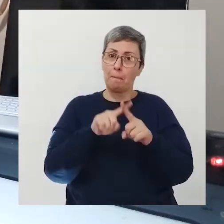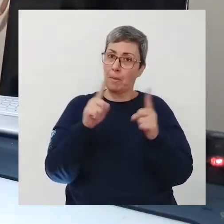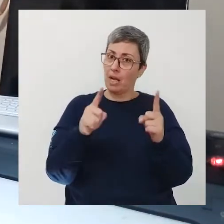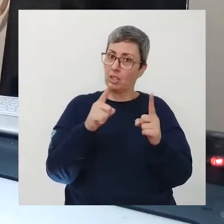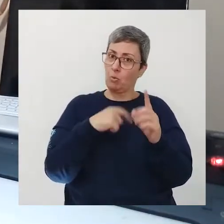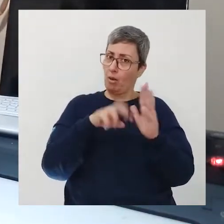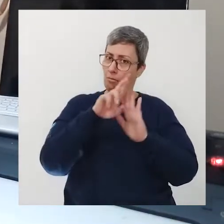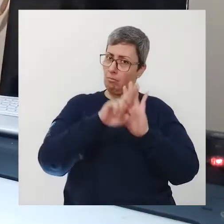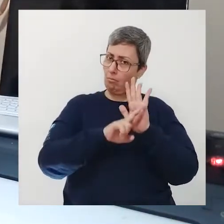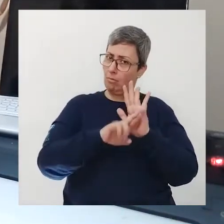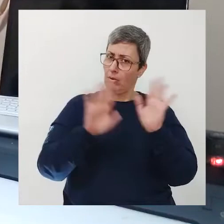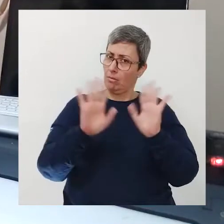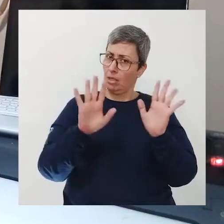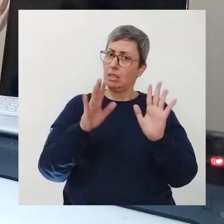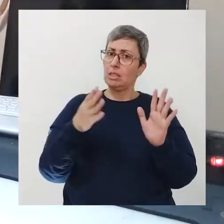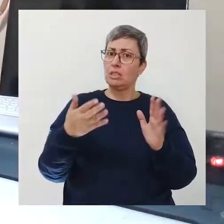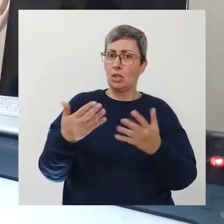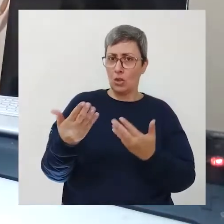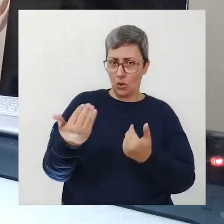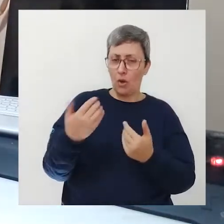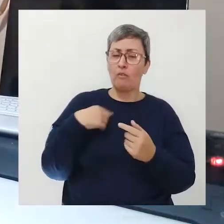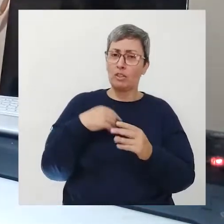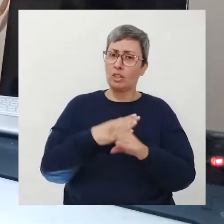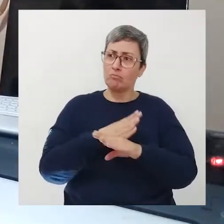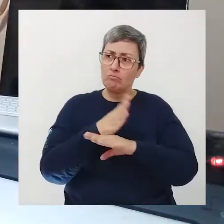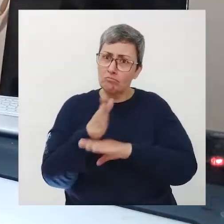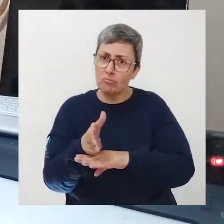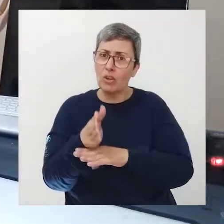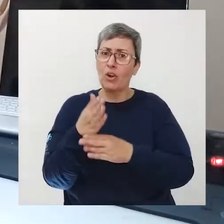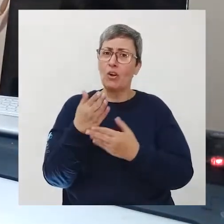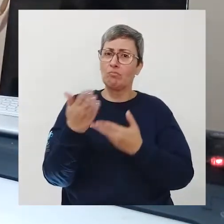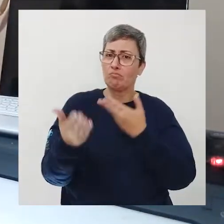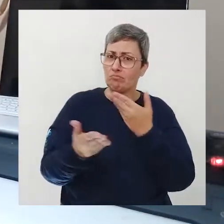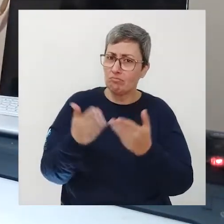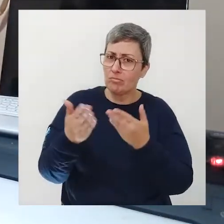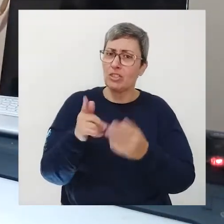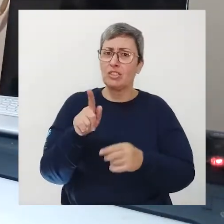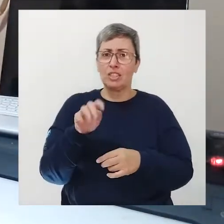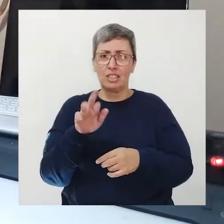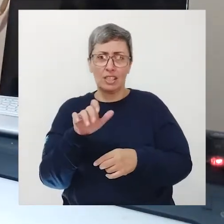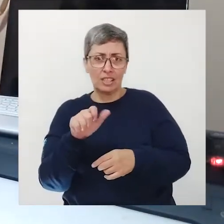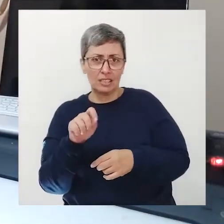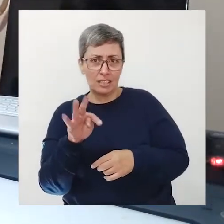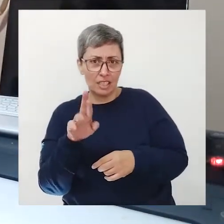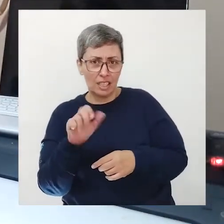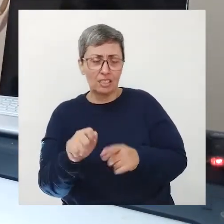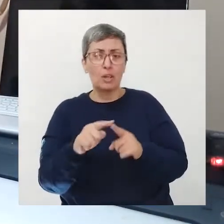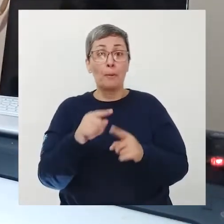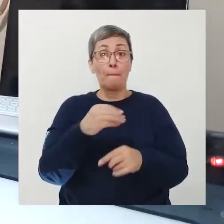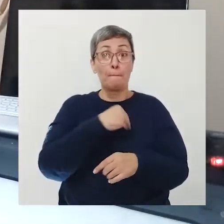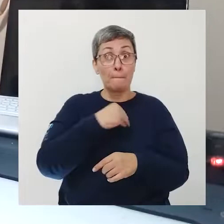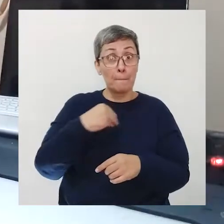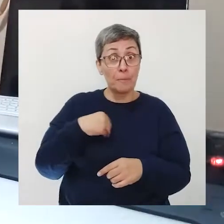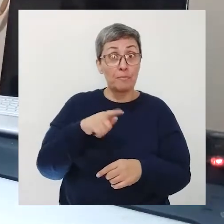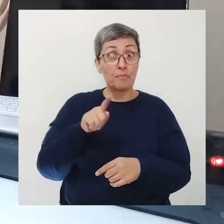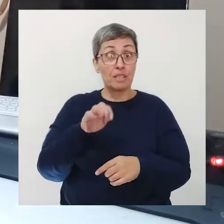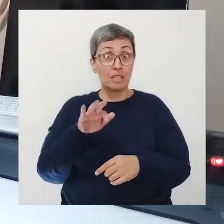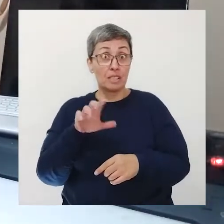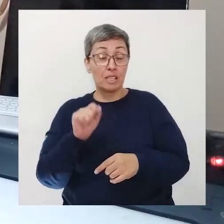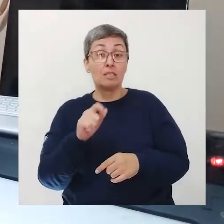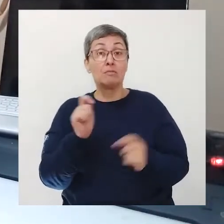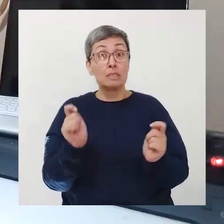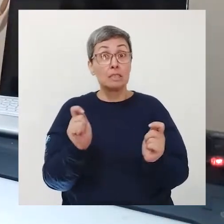isso não é uma regra porque tem gente mais nova que está já começando um tratamento com um geriatra O médico geriatra ele está